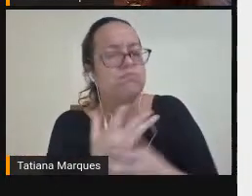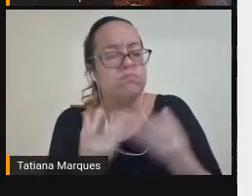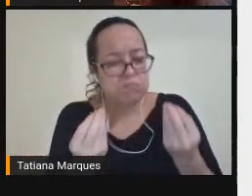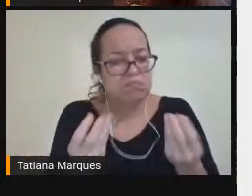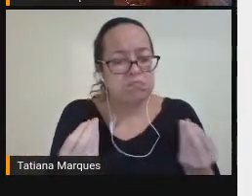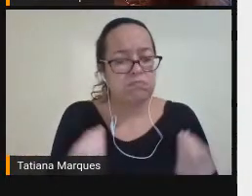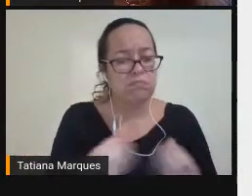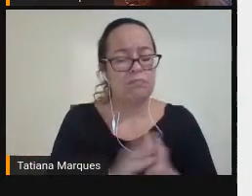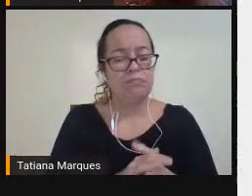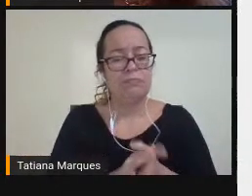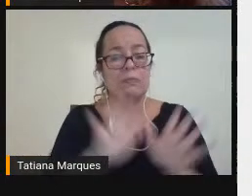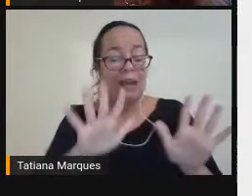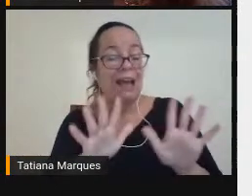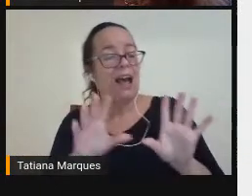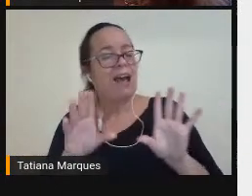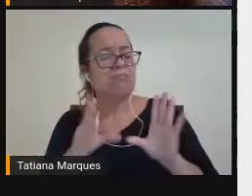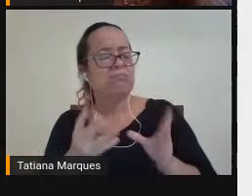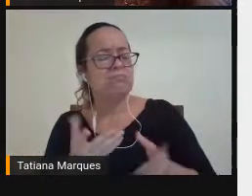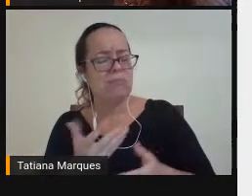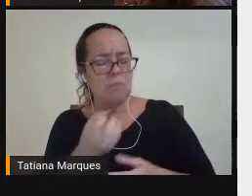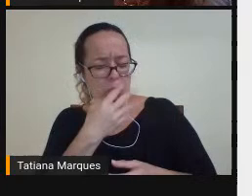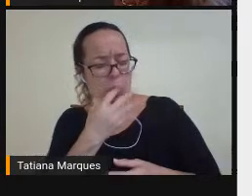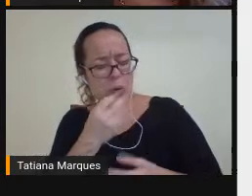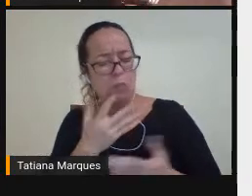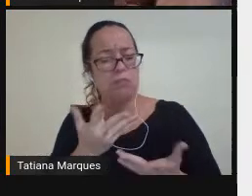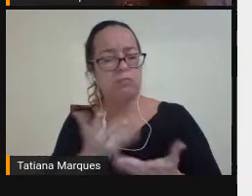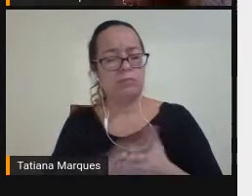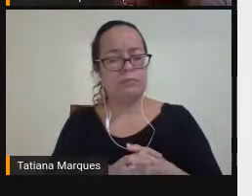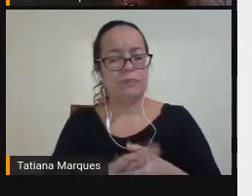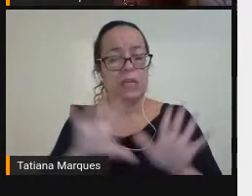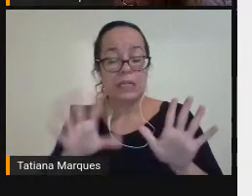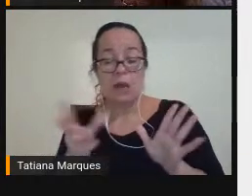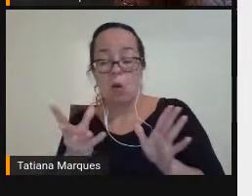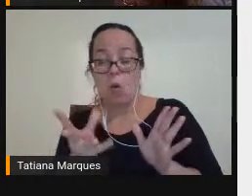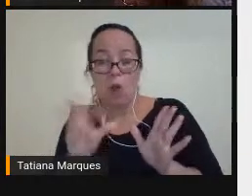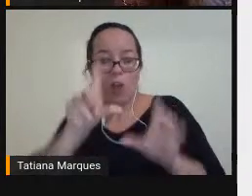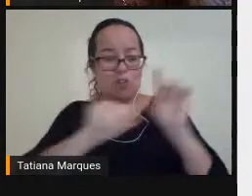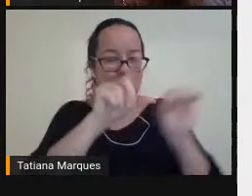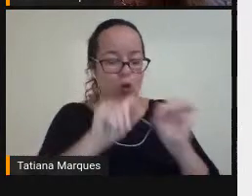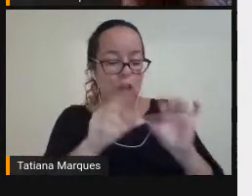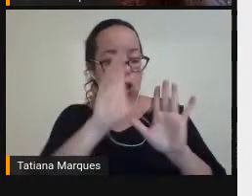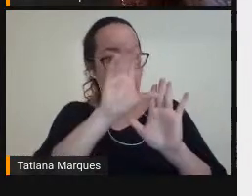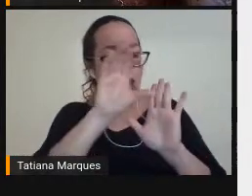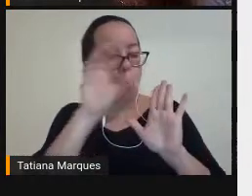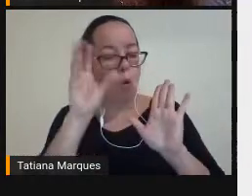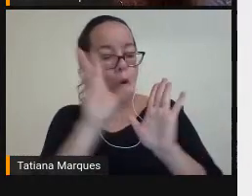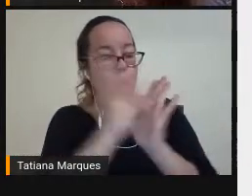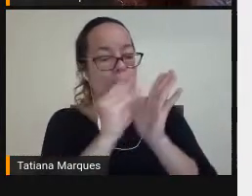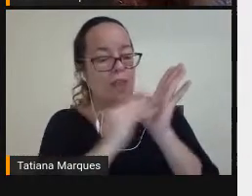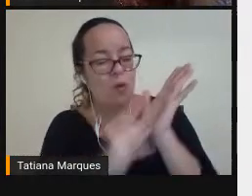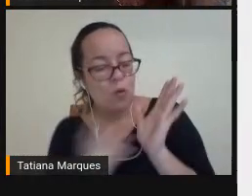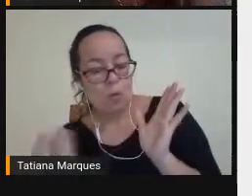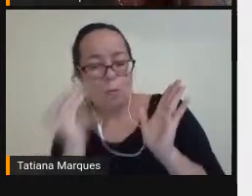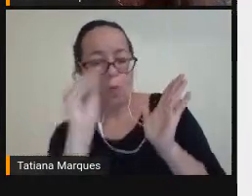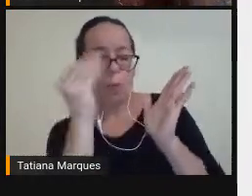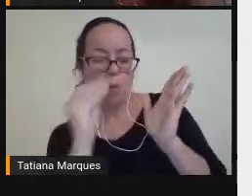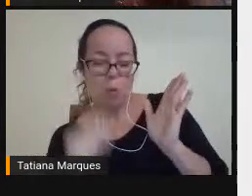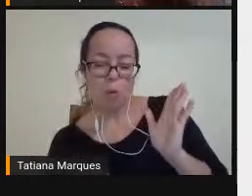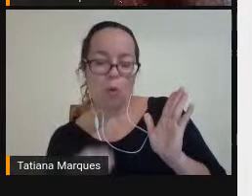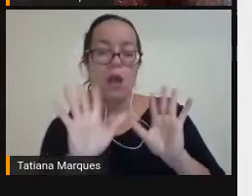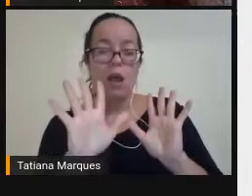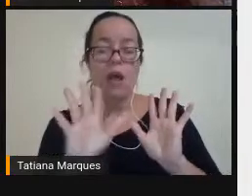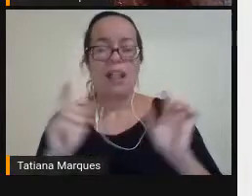tranquilo Olha lá A gente escolhe Um modelo Coloca o conteúdo Tudo e pan A atividade Já tá pronta Tem até possibilidade De impressão De